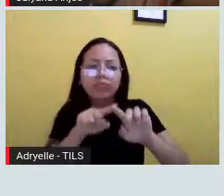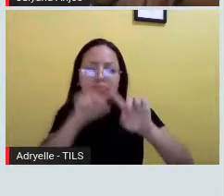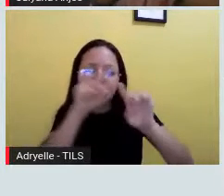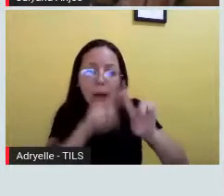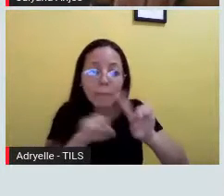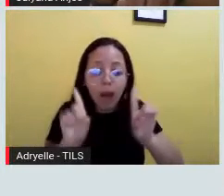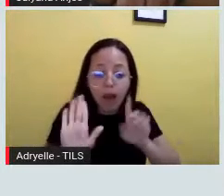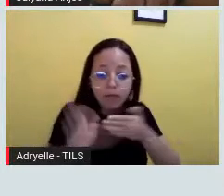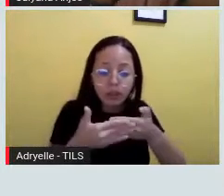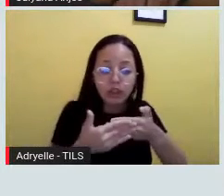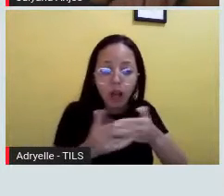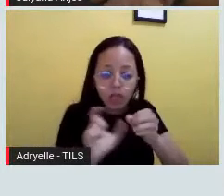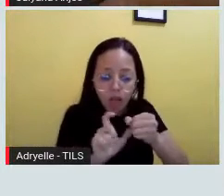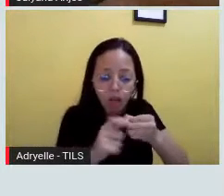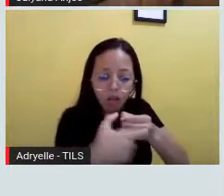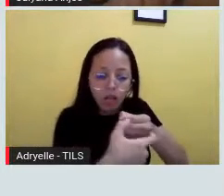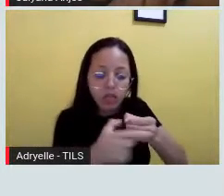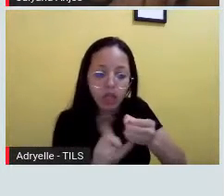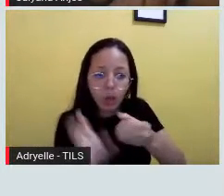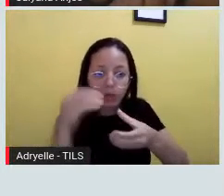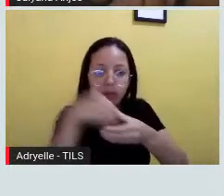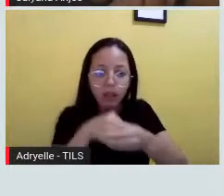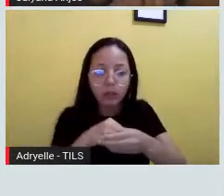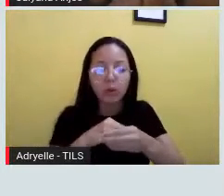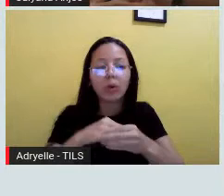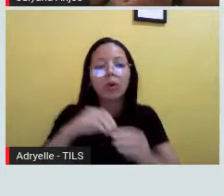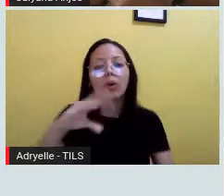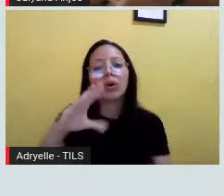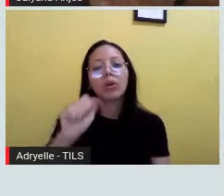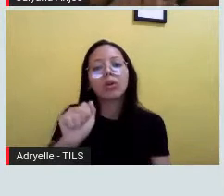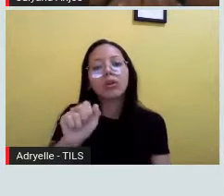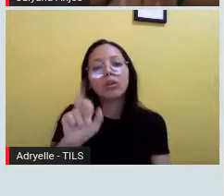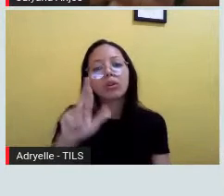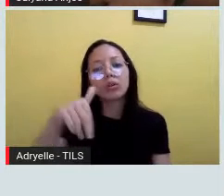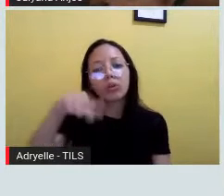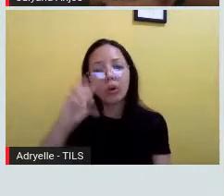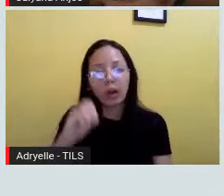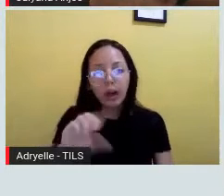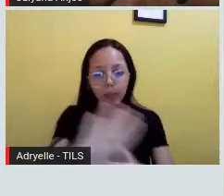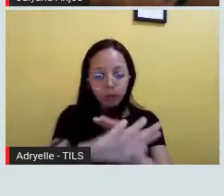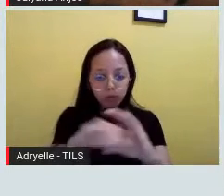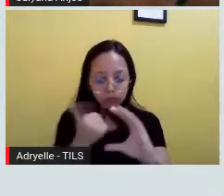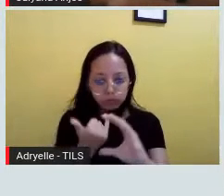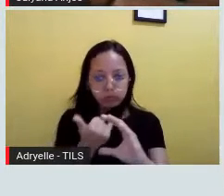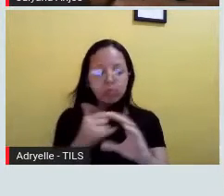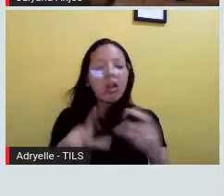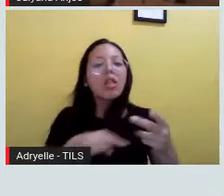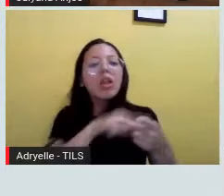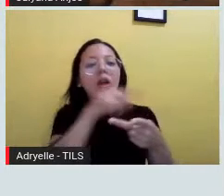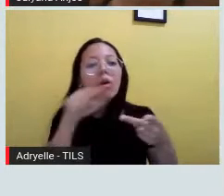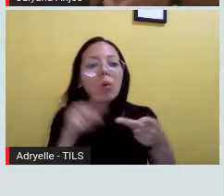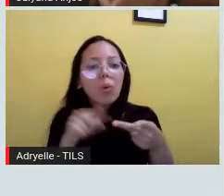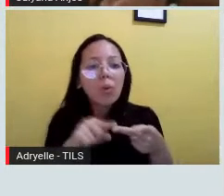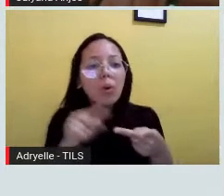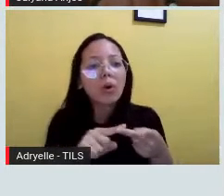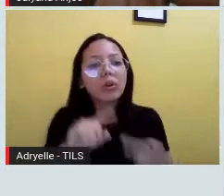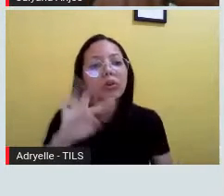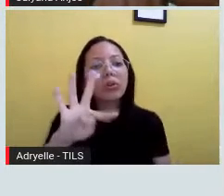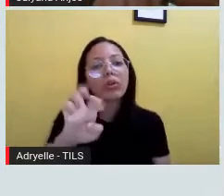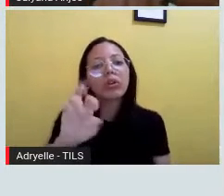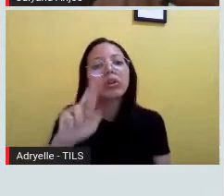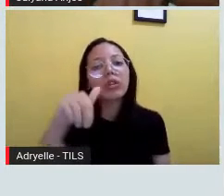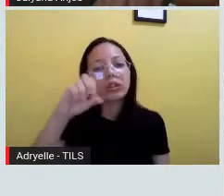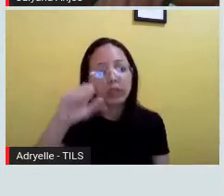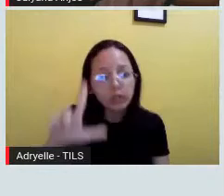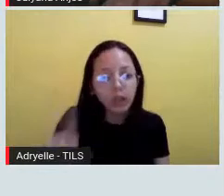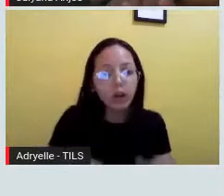fechada de anéis. E um dos exemplos mais, a tem o colesterol, tem o testosterona, progesterona e estrógeno. Testosterona é o